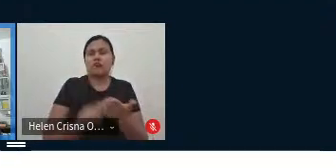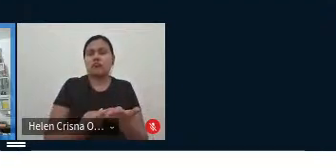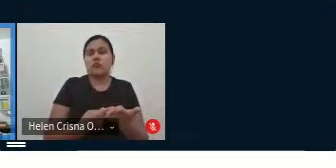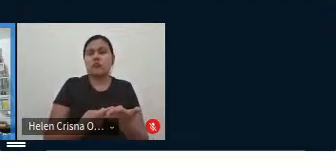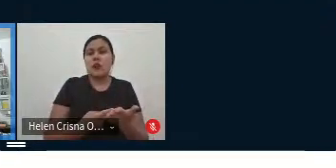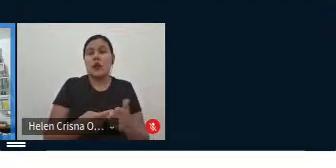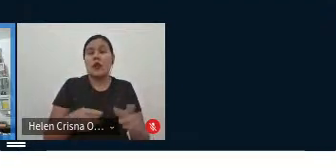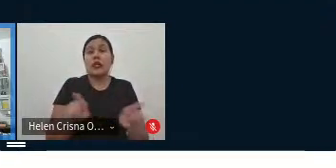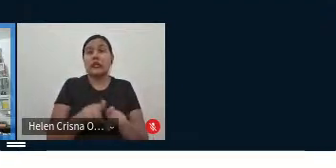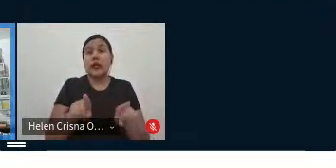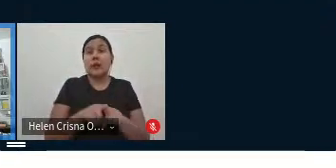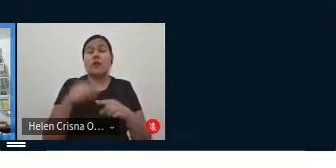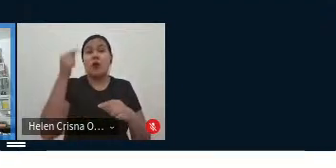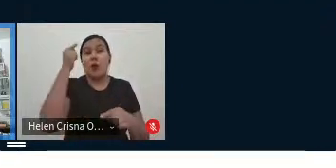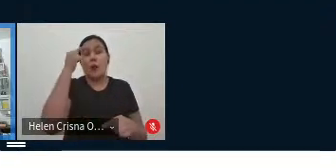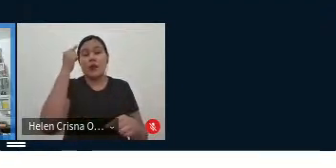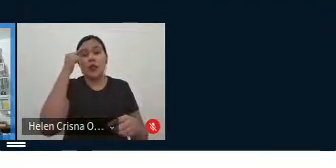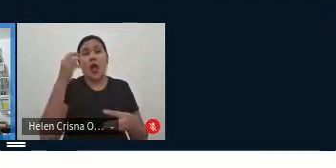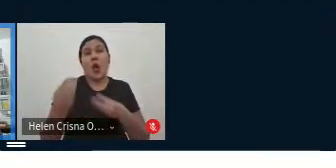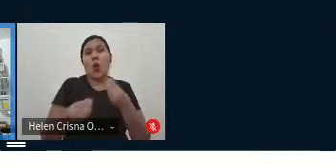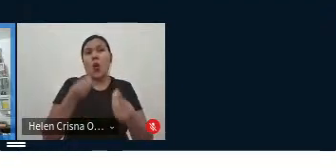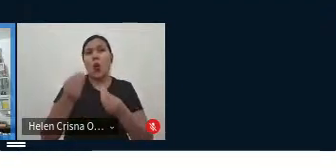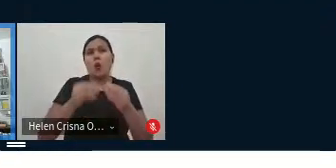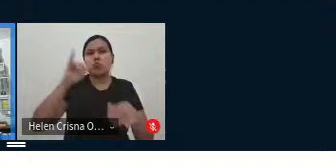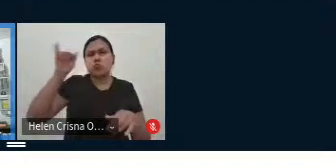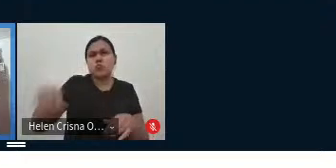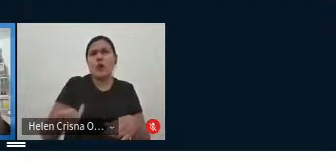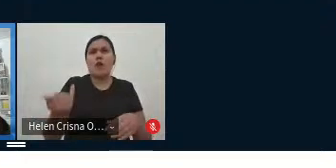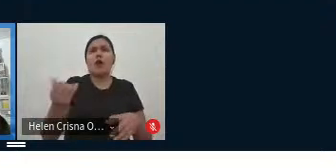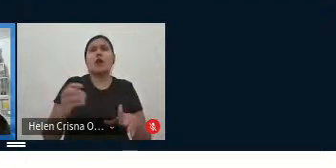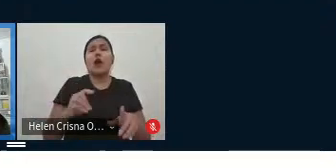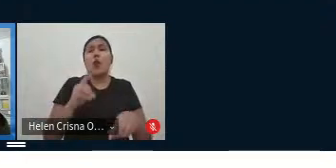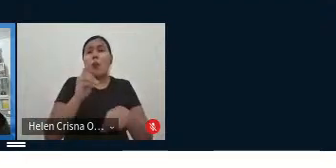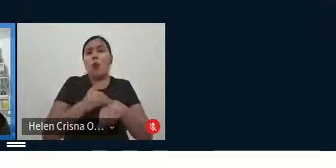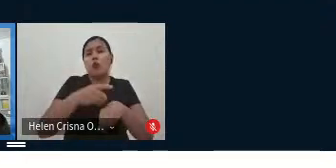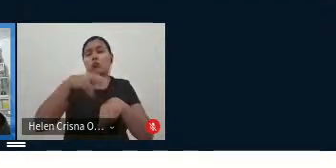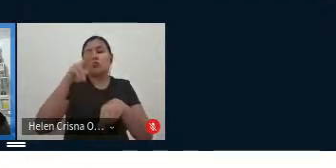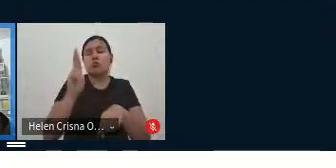e, ao mesmo tempo, vou pensar também como aproveitar isso no meu doutorado.